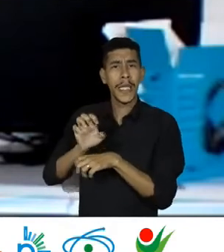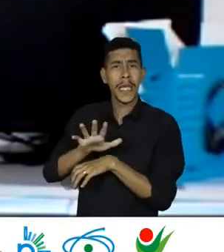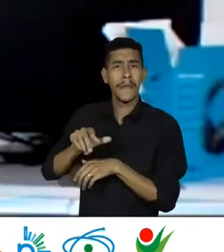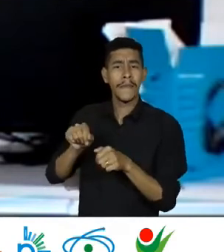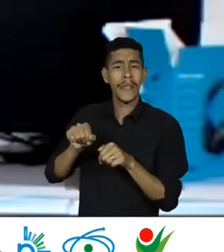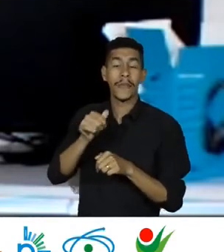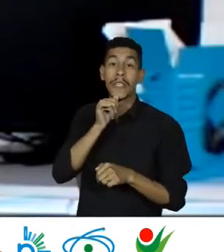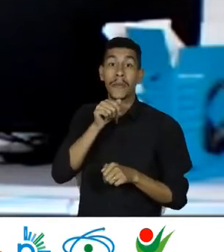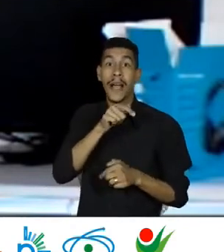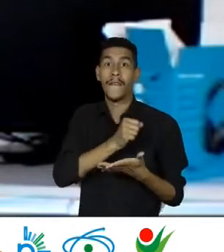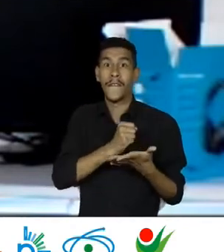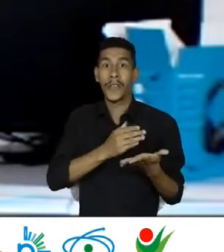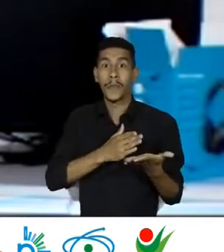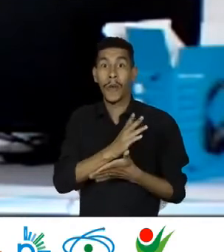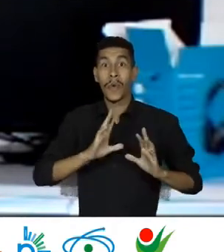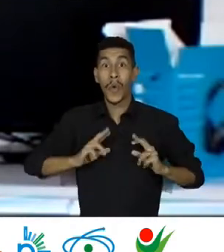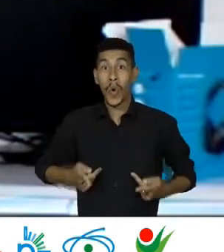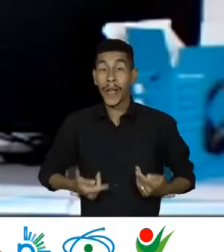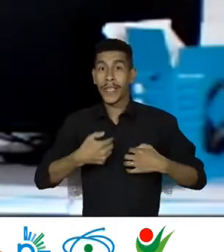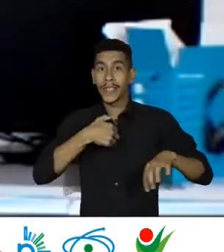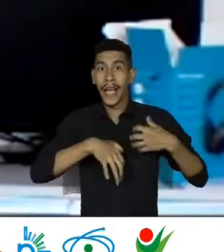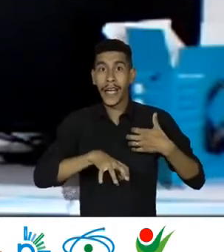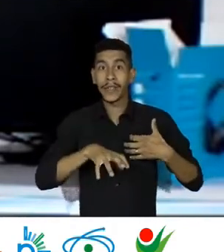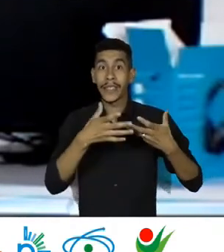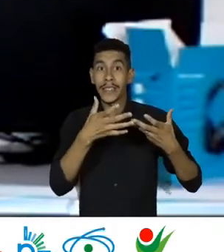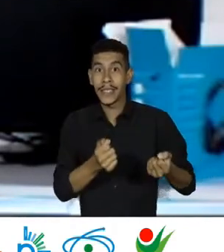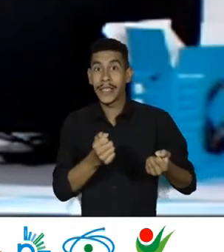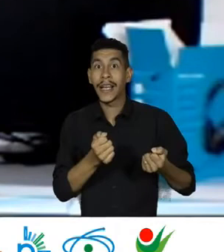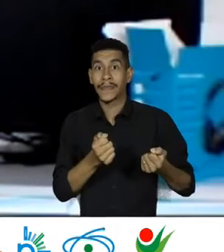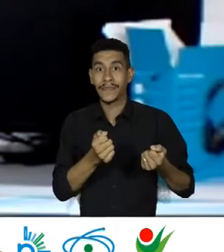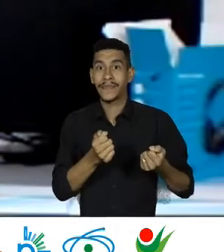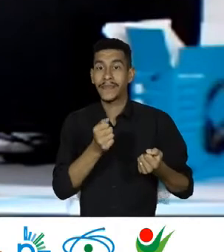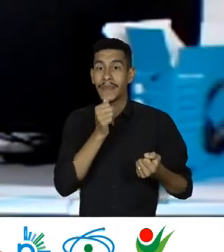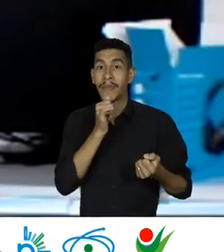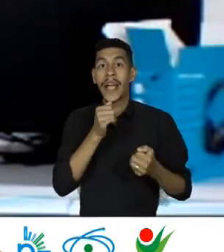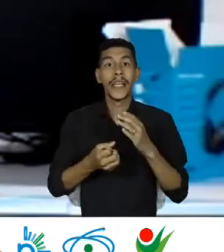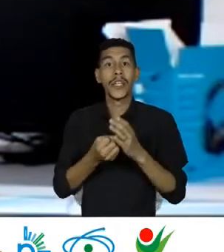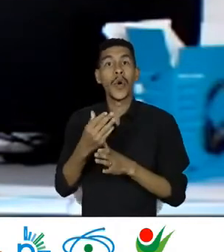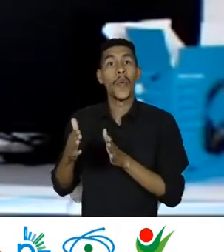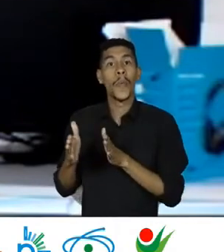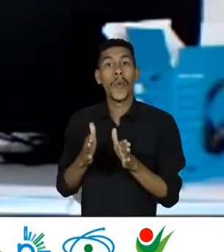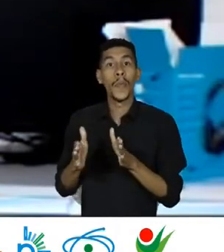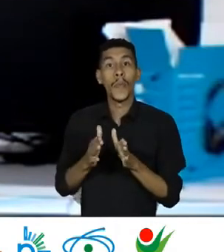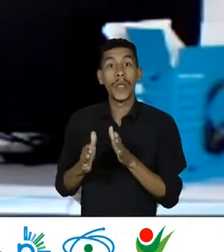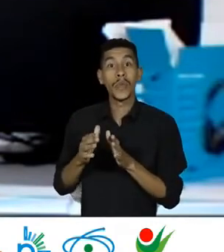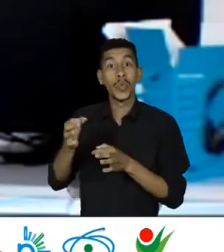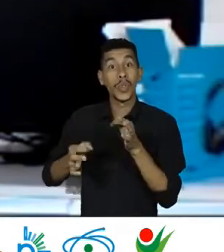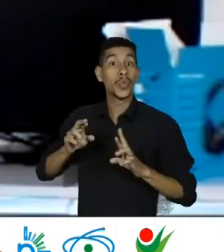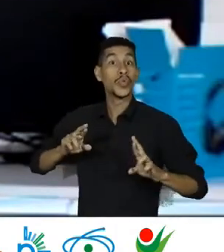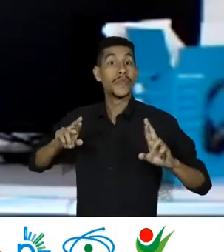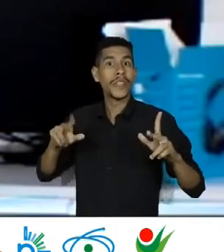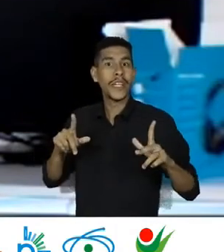humanitário Para os haitianos Permitir dignidade Criando uma situação Jurídica Diferenciada